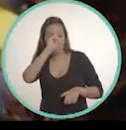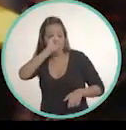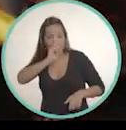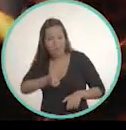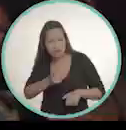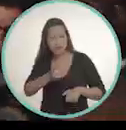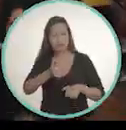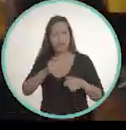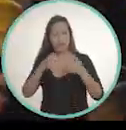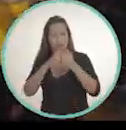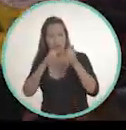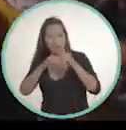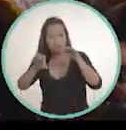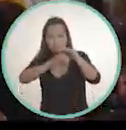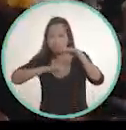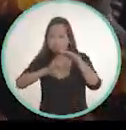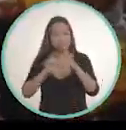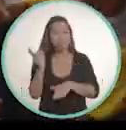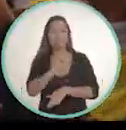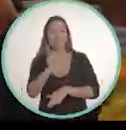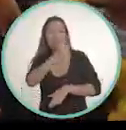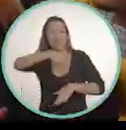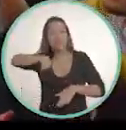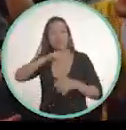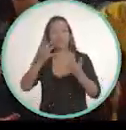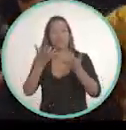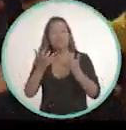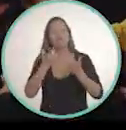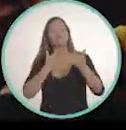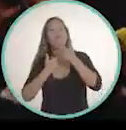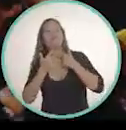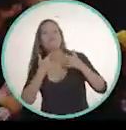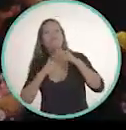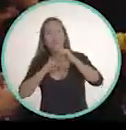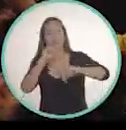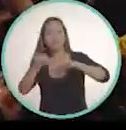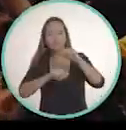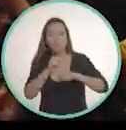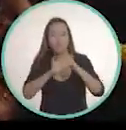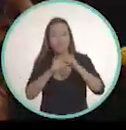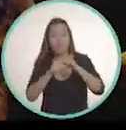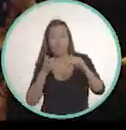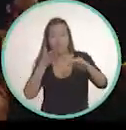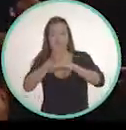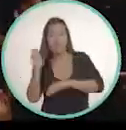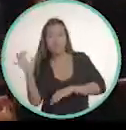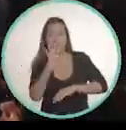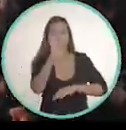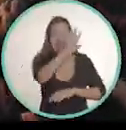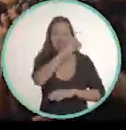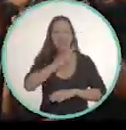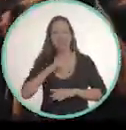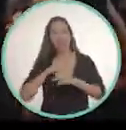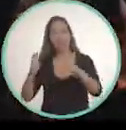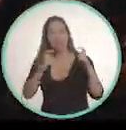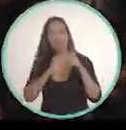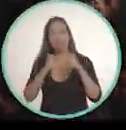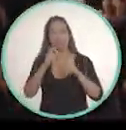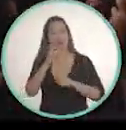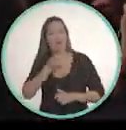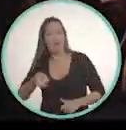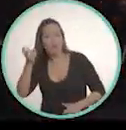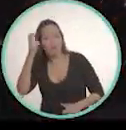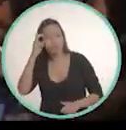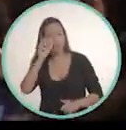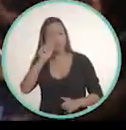população da Zona Oeste. Nós vamos querer entrar nas favelas pra mostrar que a favela é espaço de trabalho, espaço de arte, espaço de lazer, é